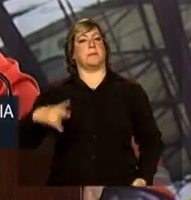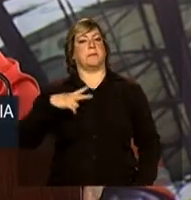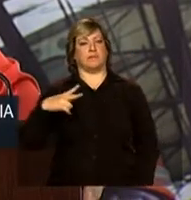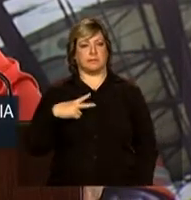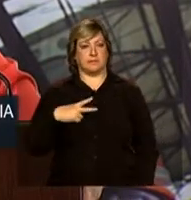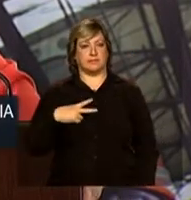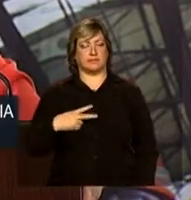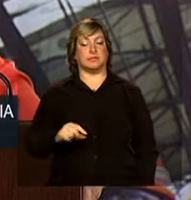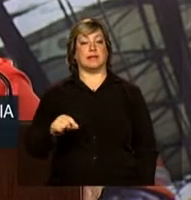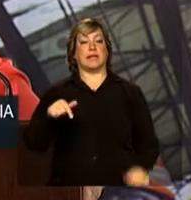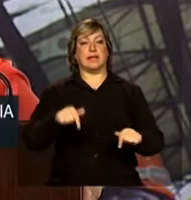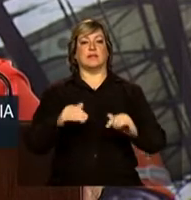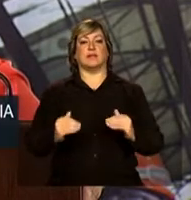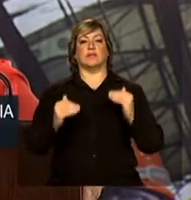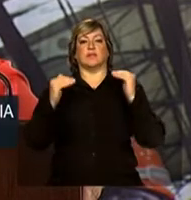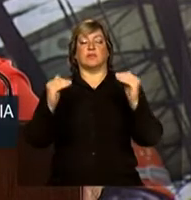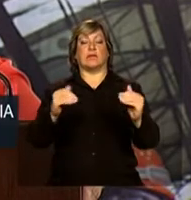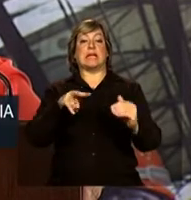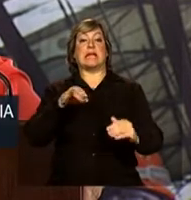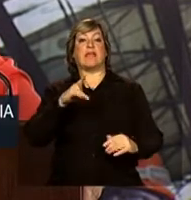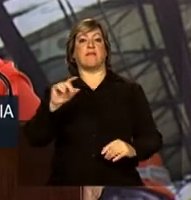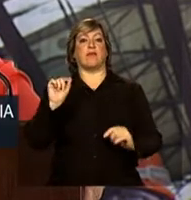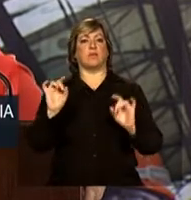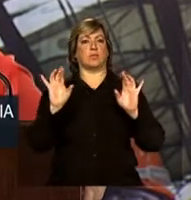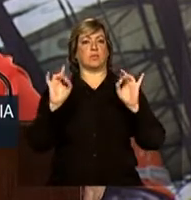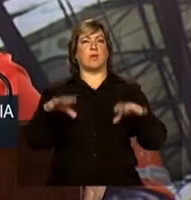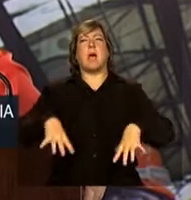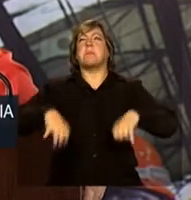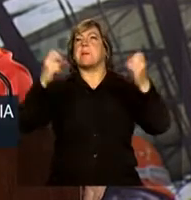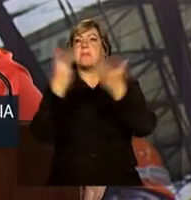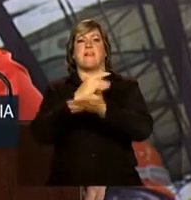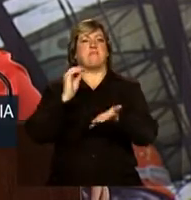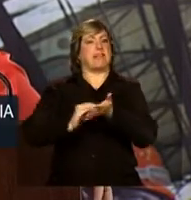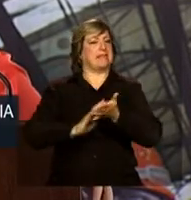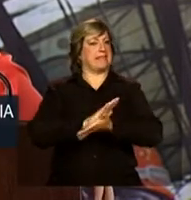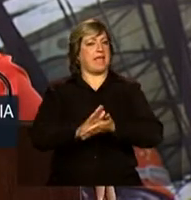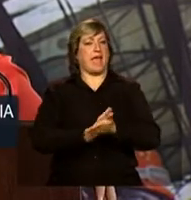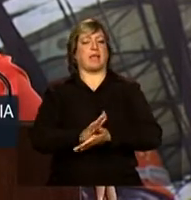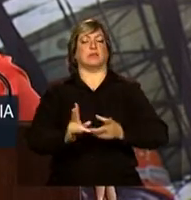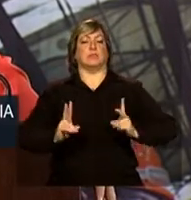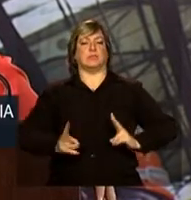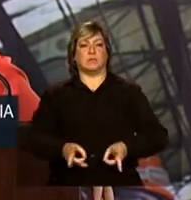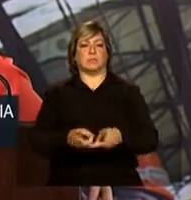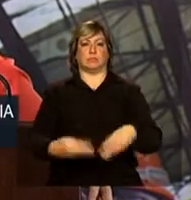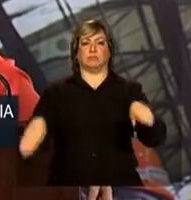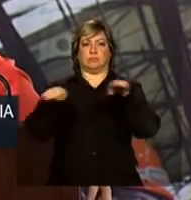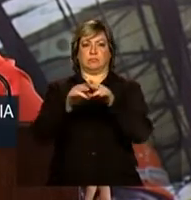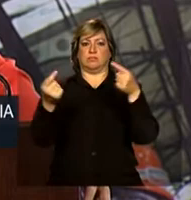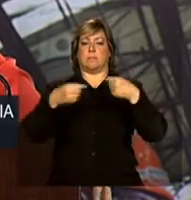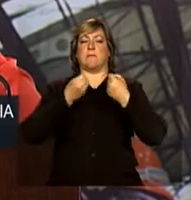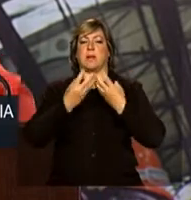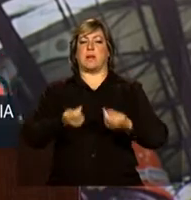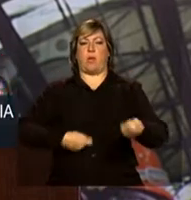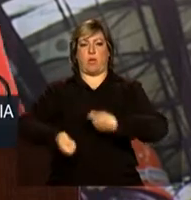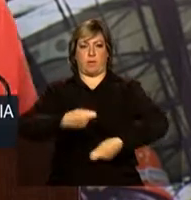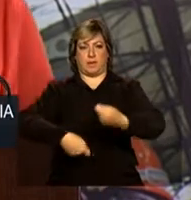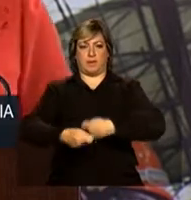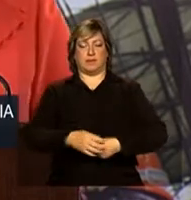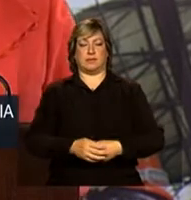privado, elevar os níveis de eficiência e ampliar a competitividade da nossa economia.